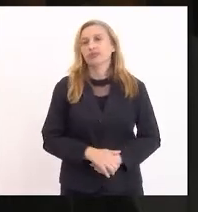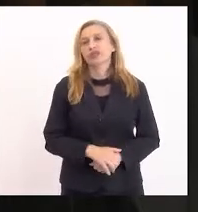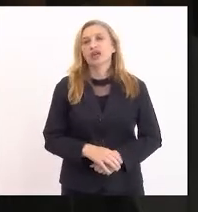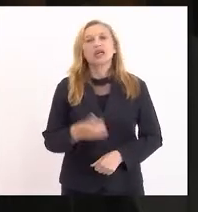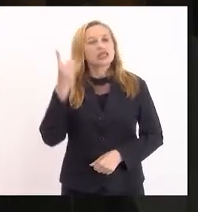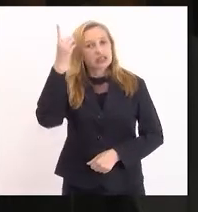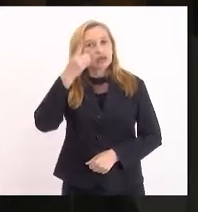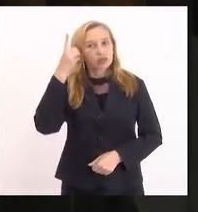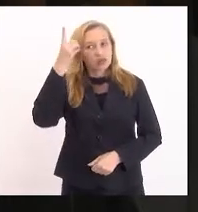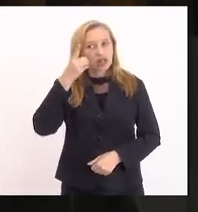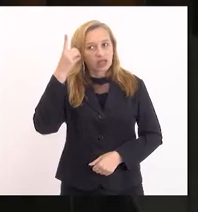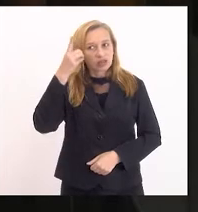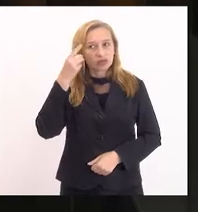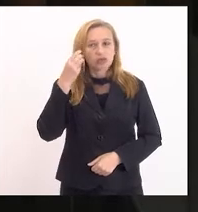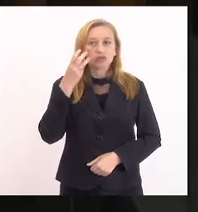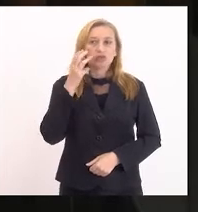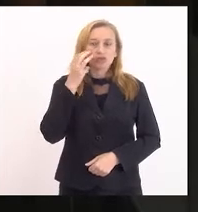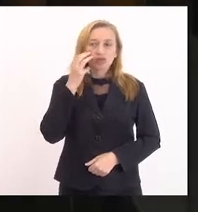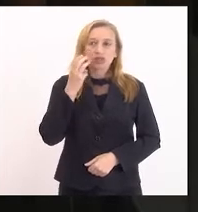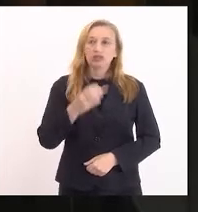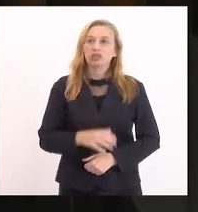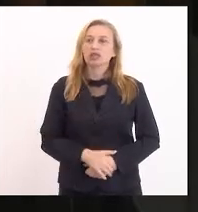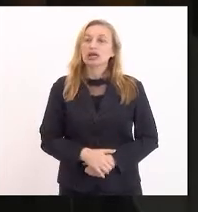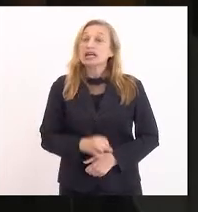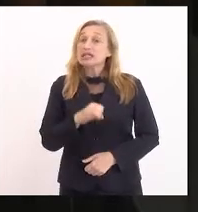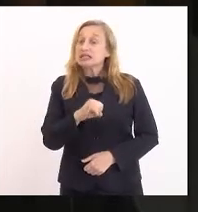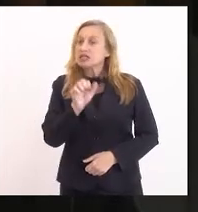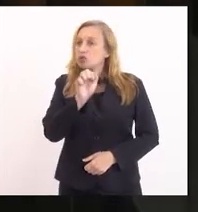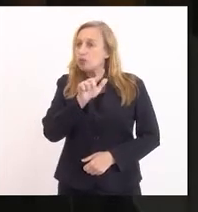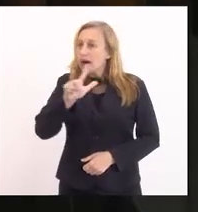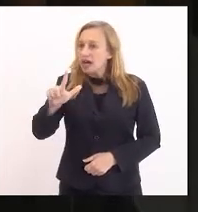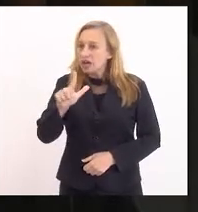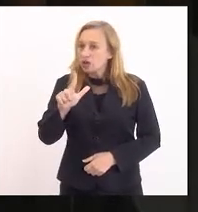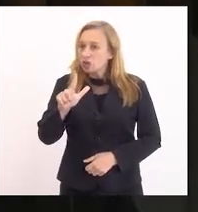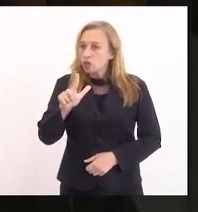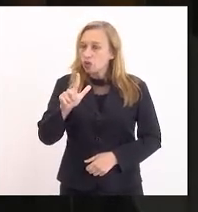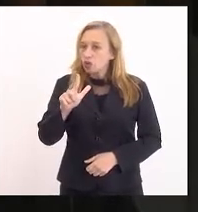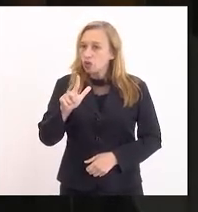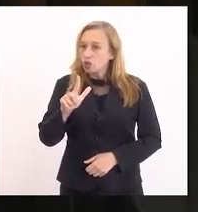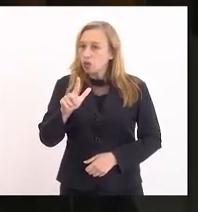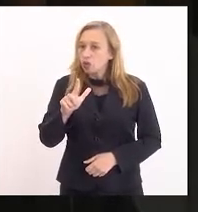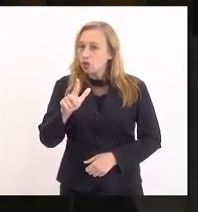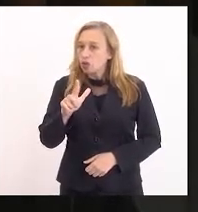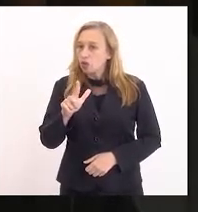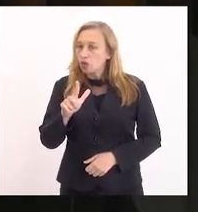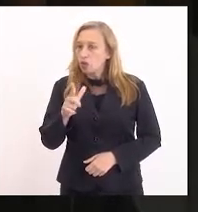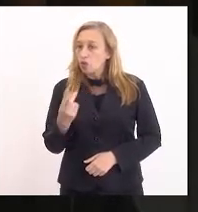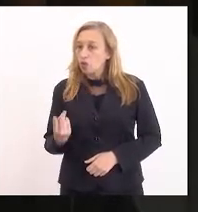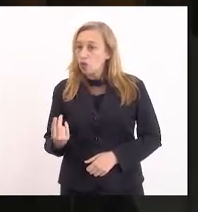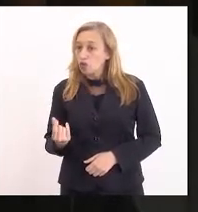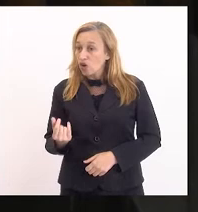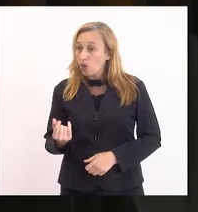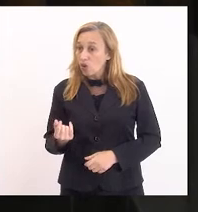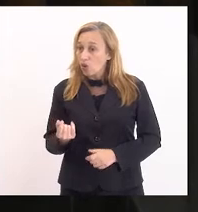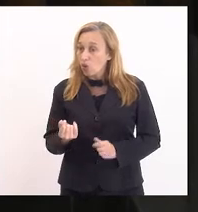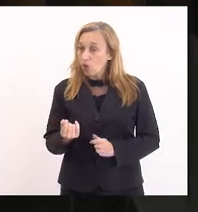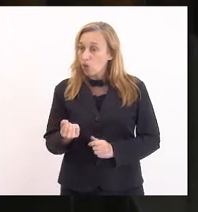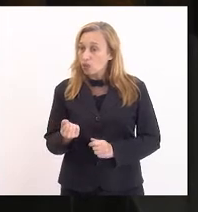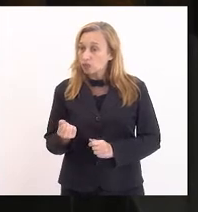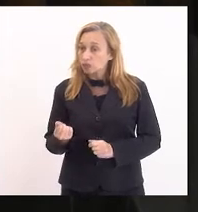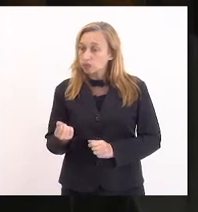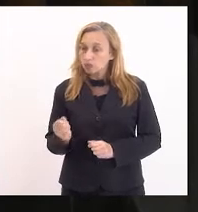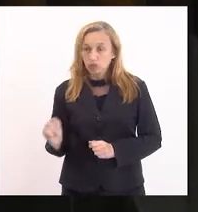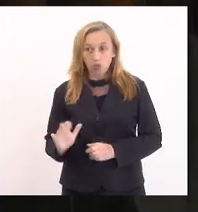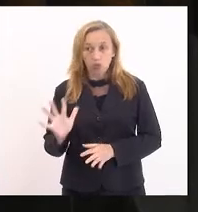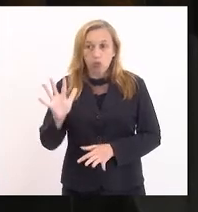deputado Valdeck. Se o barril sobe e o preço do combustível